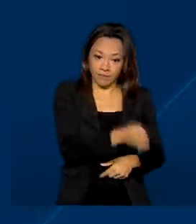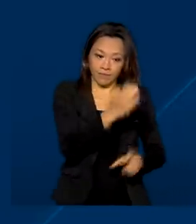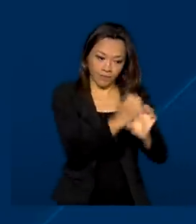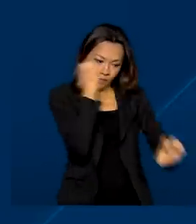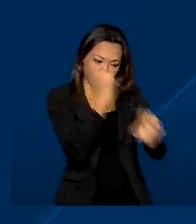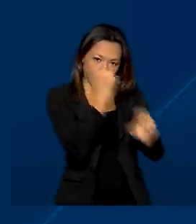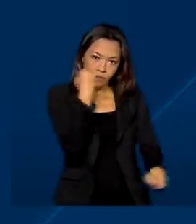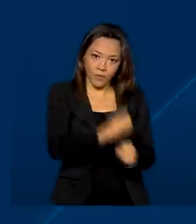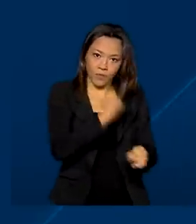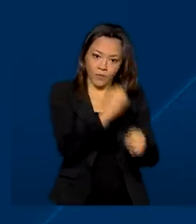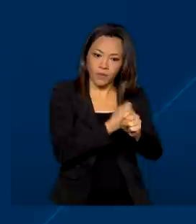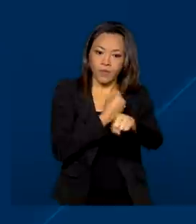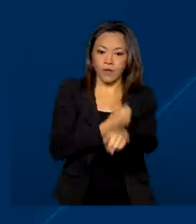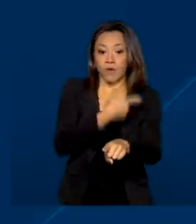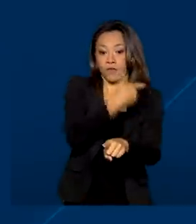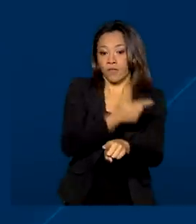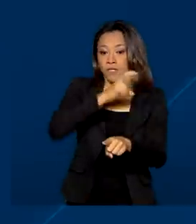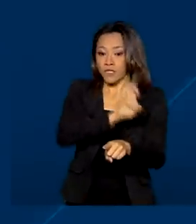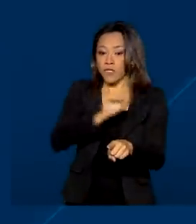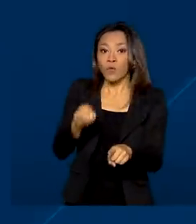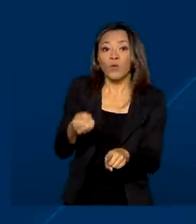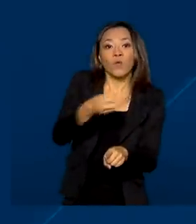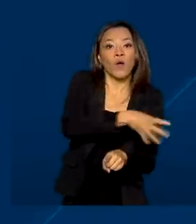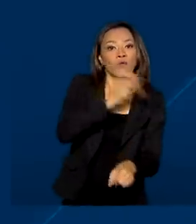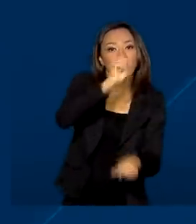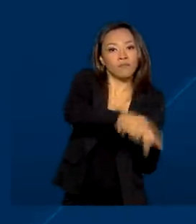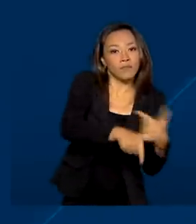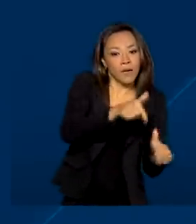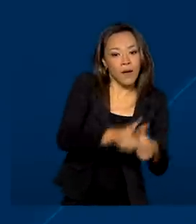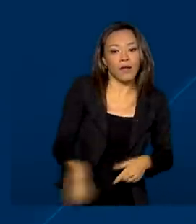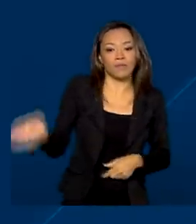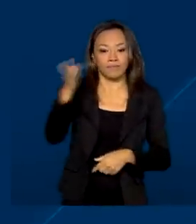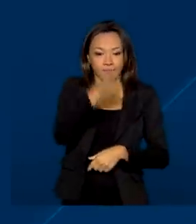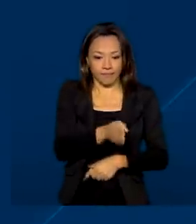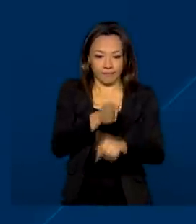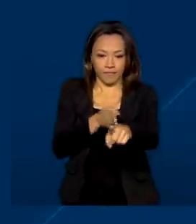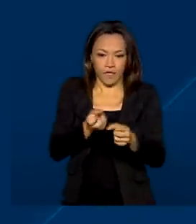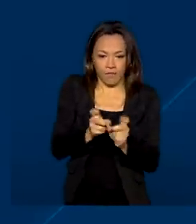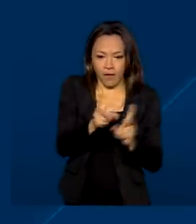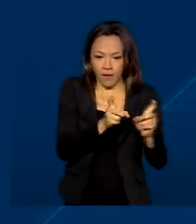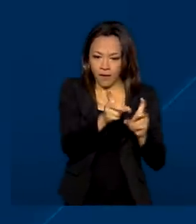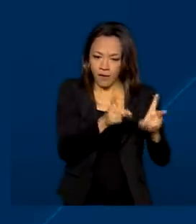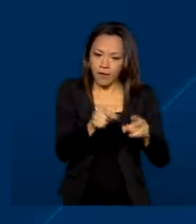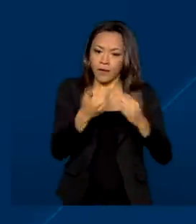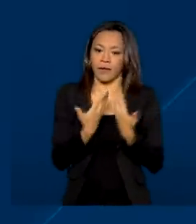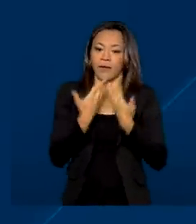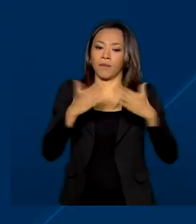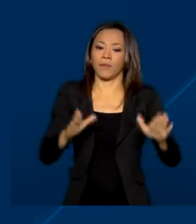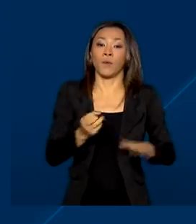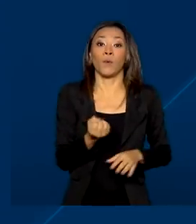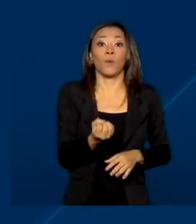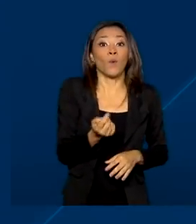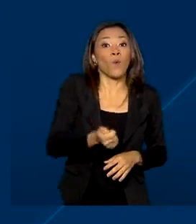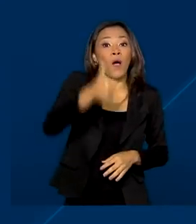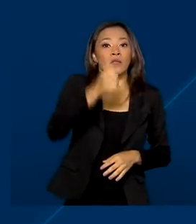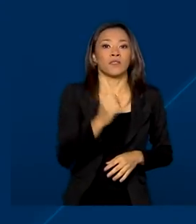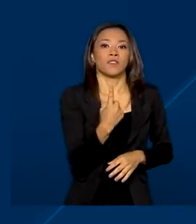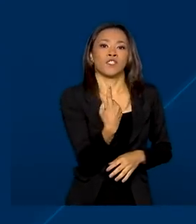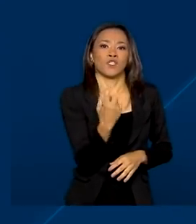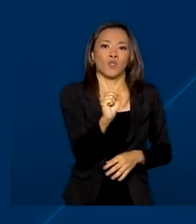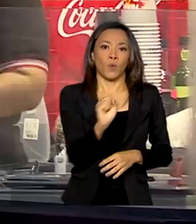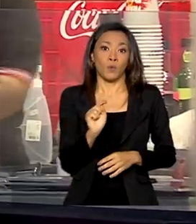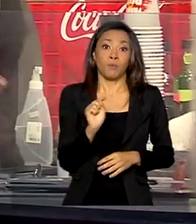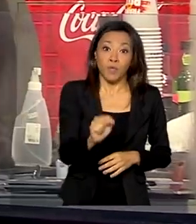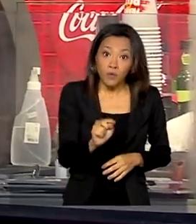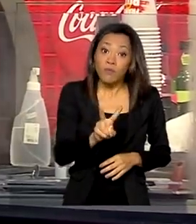com cerca de 25 mil novos empregos e o comércio que abriu quase 18 mil vagas